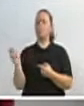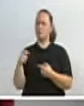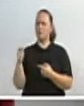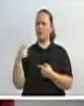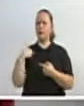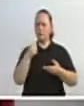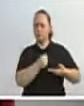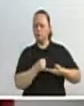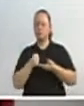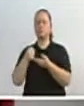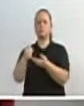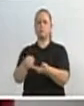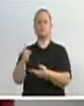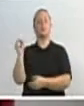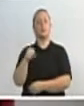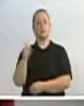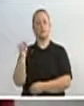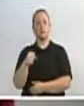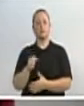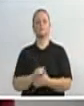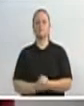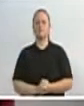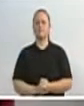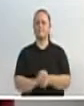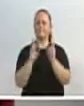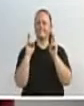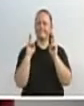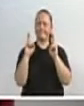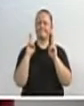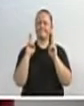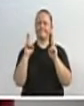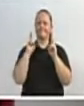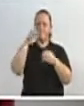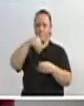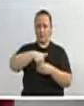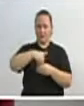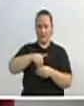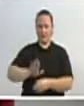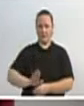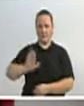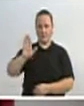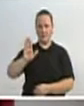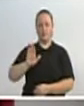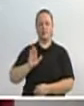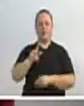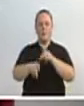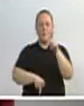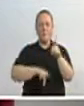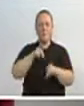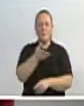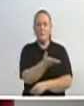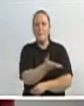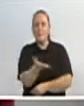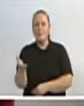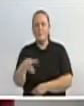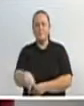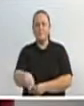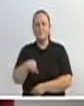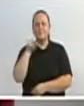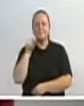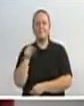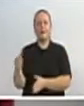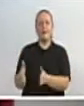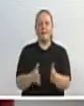aí para contribuir. Espero que, nessa eleição, o povo de Blumenau escolha um bom caminho para a nossa cidade,